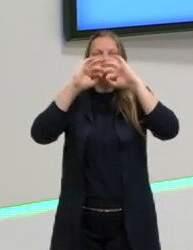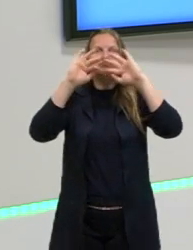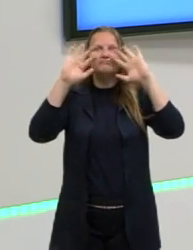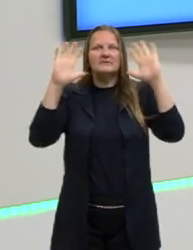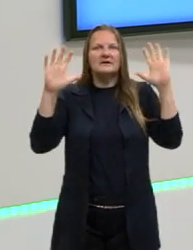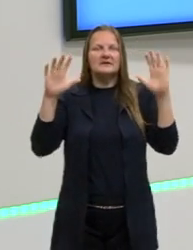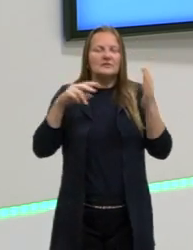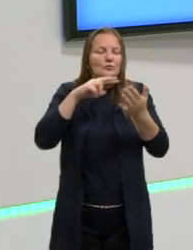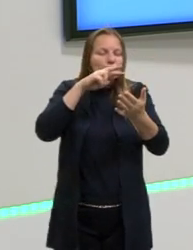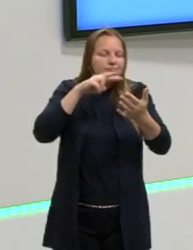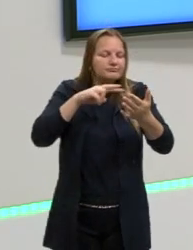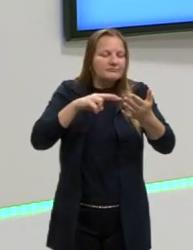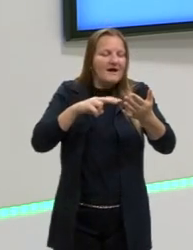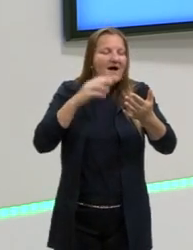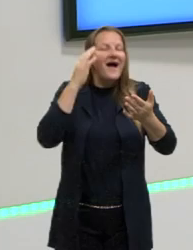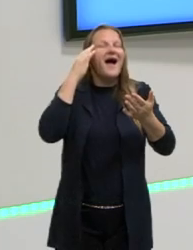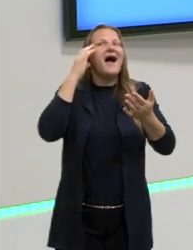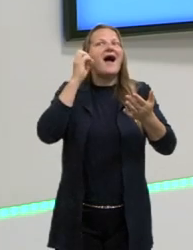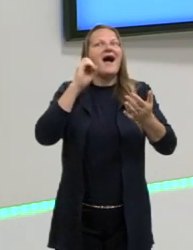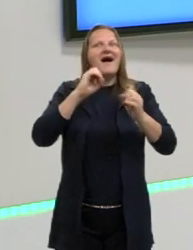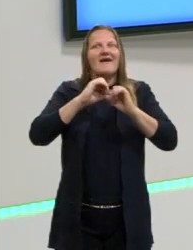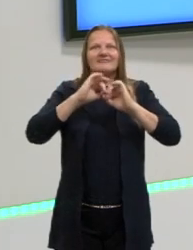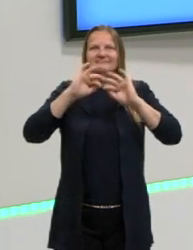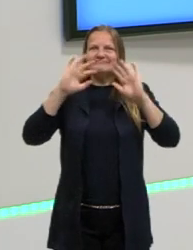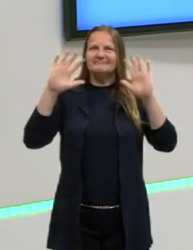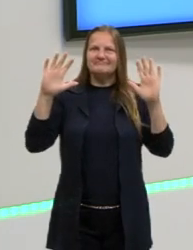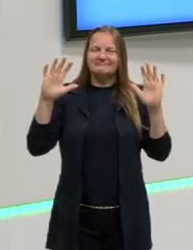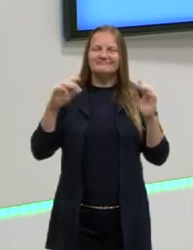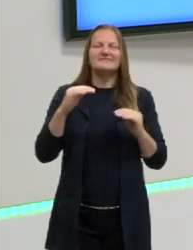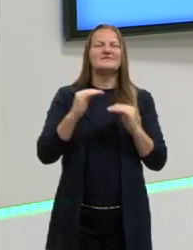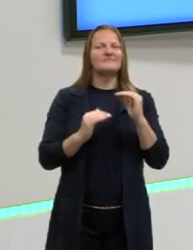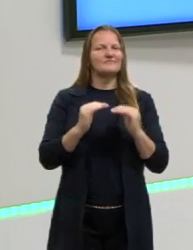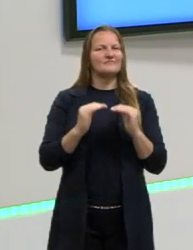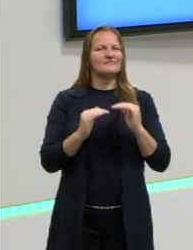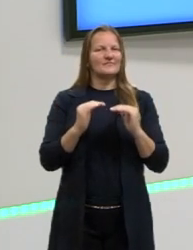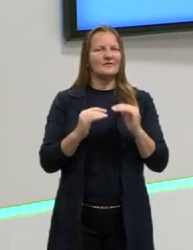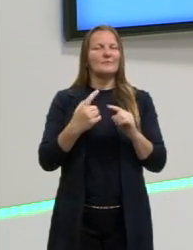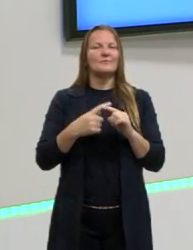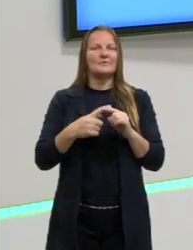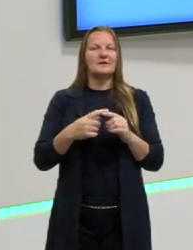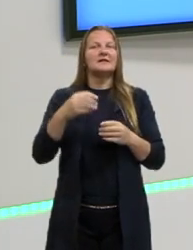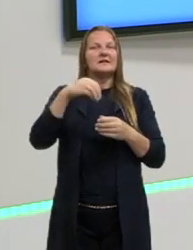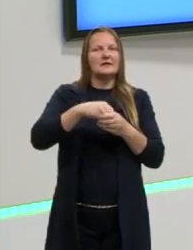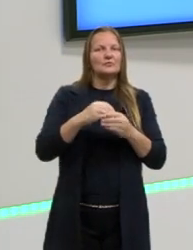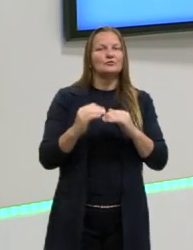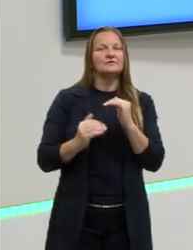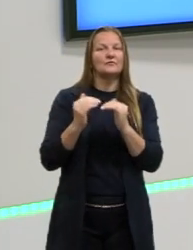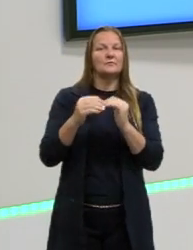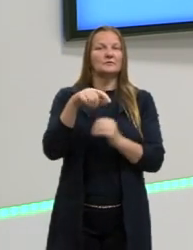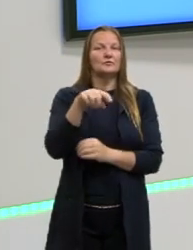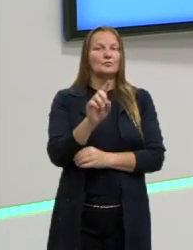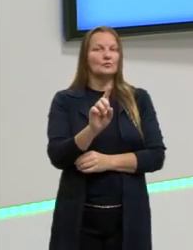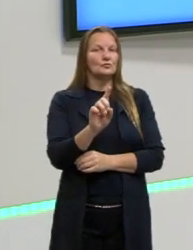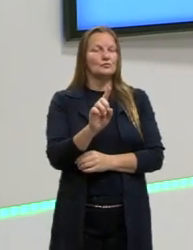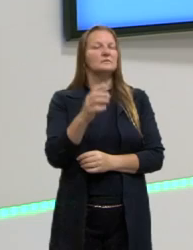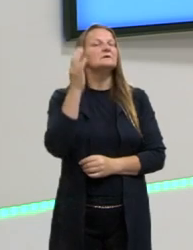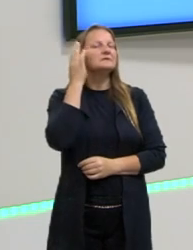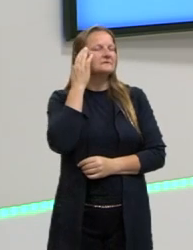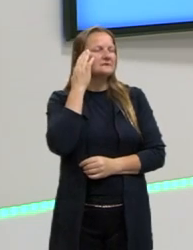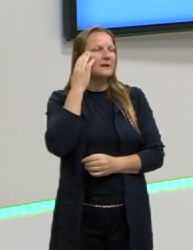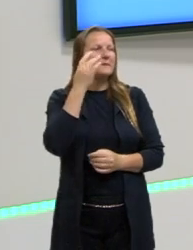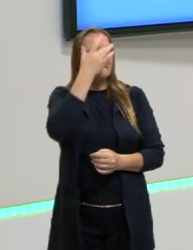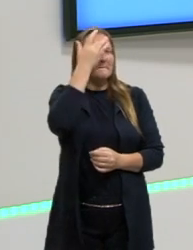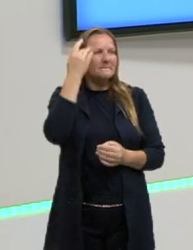quando tu joga clareza, equilíbrio, através do equilíbrio dentro do teu desenvolvimento 1, tu vai fazer com que o teu